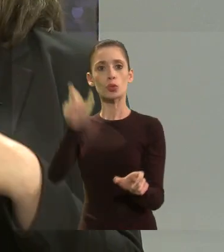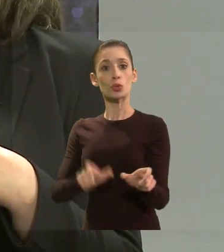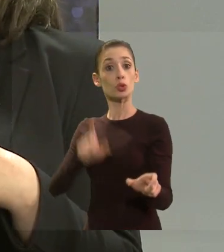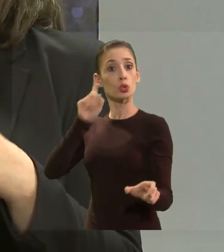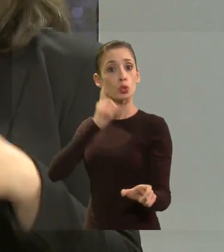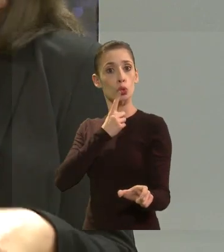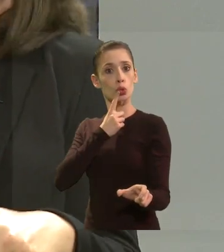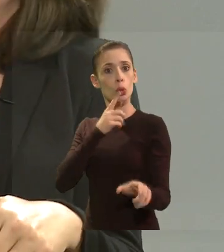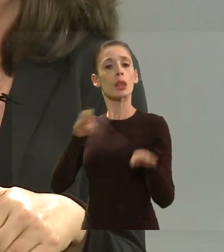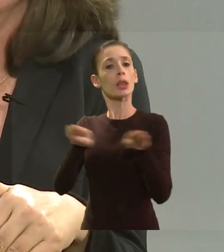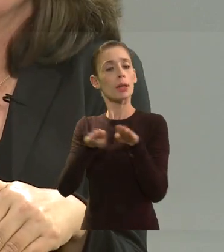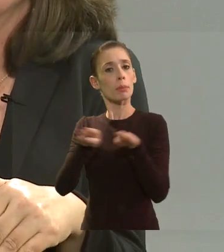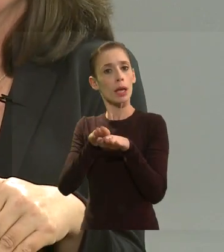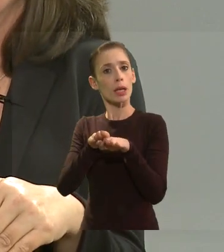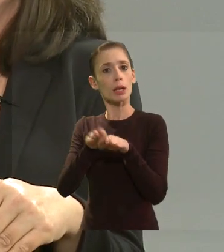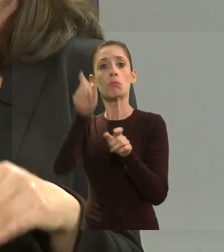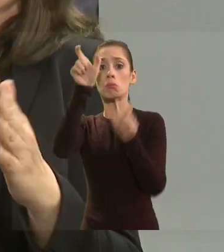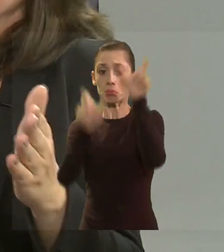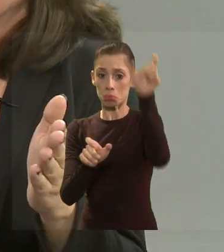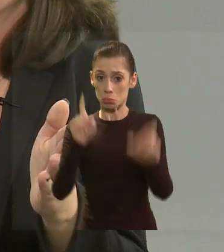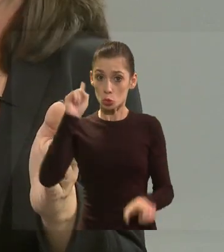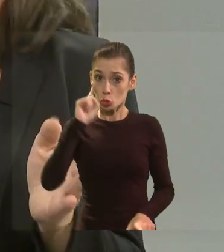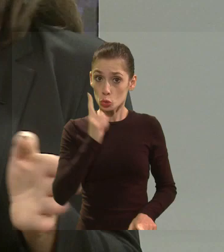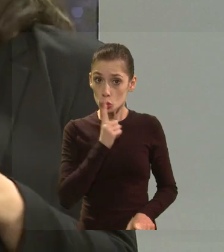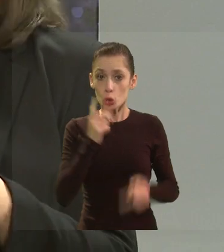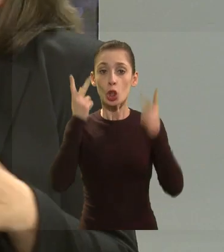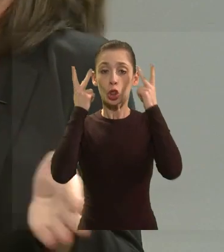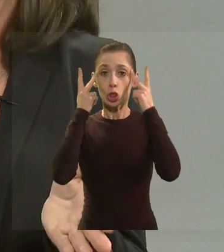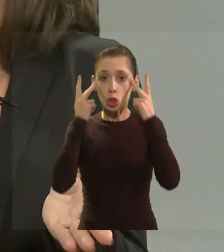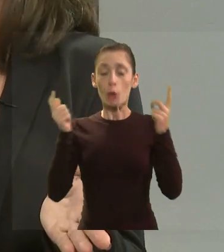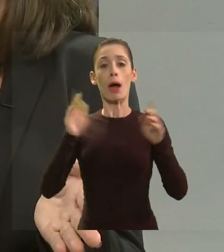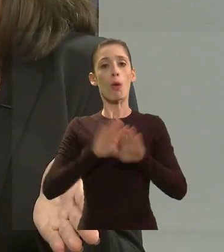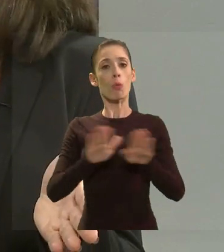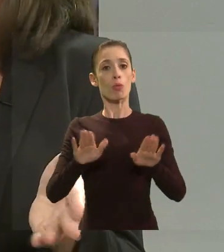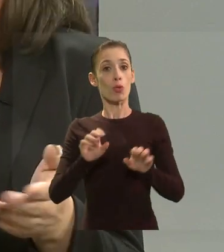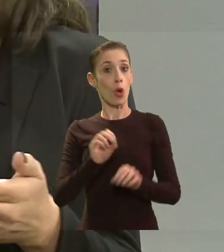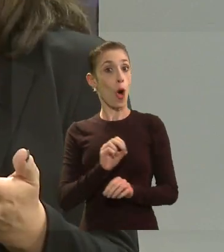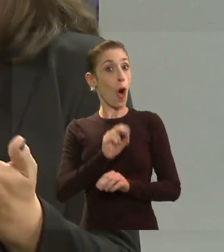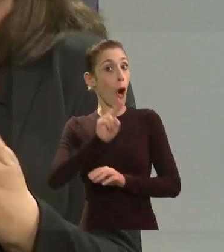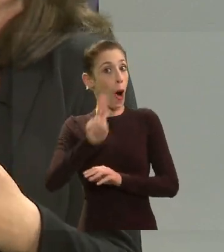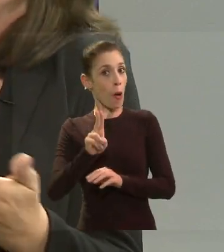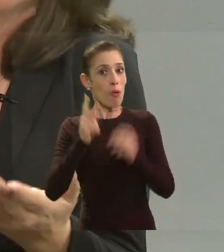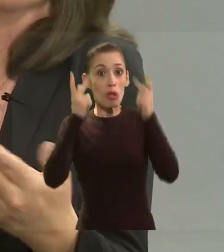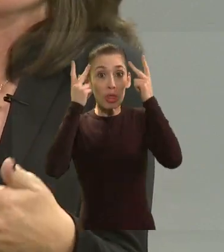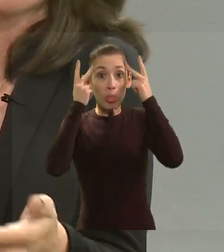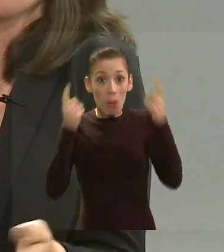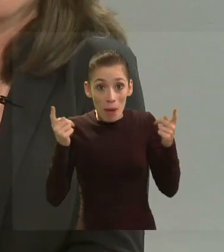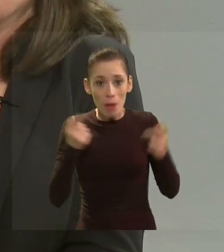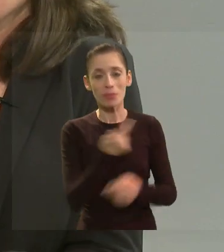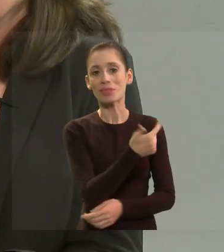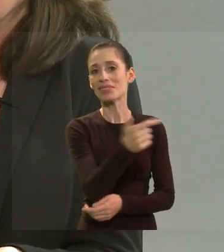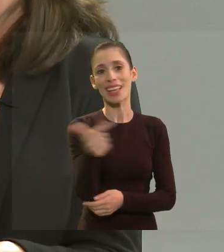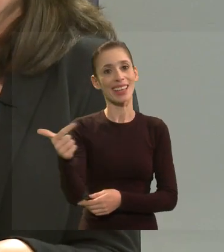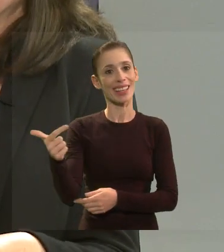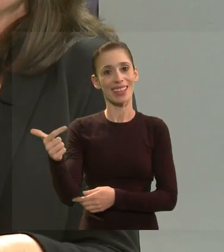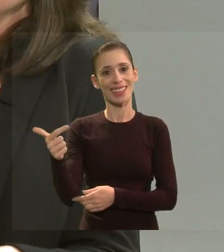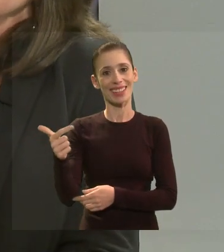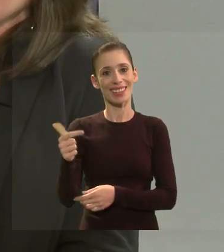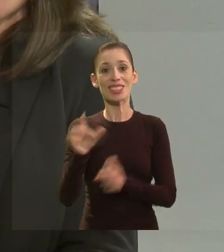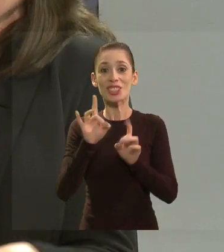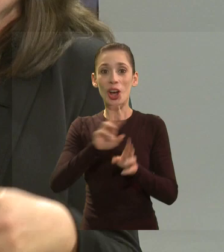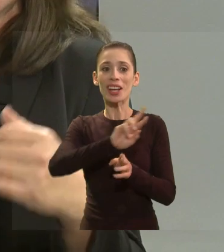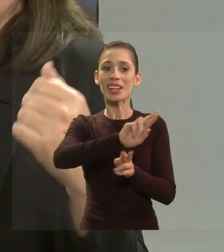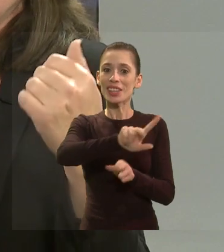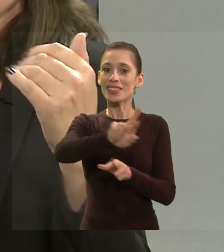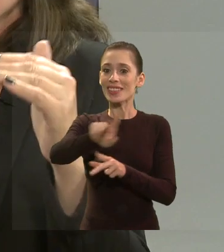isso é normal ou na verdade que não existe normalidade que é só uma forma diferente de estar se relacionando e